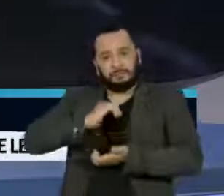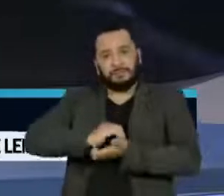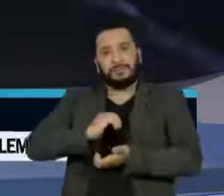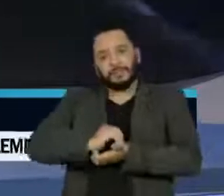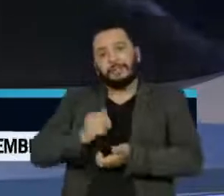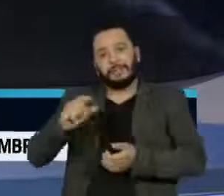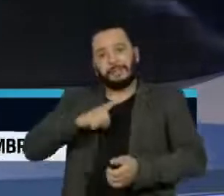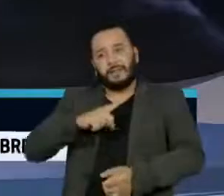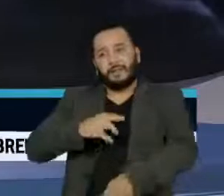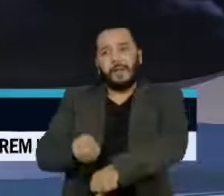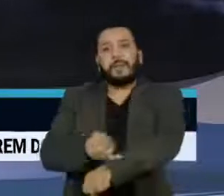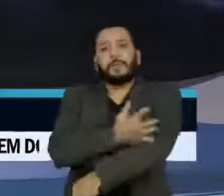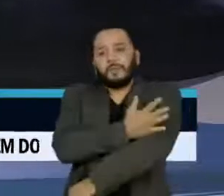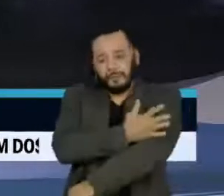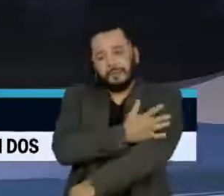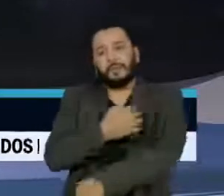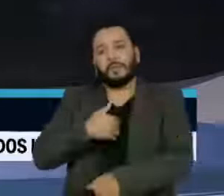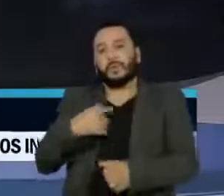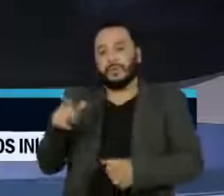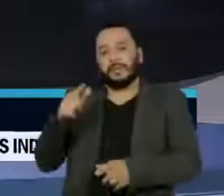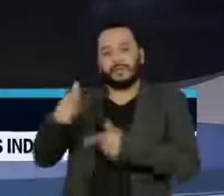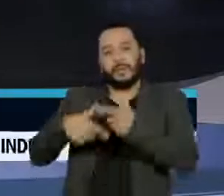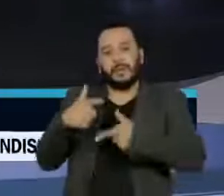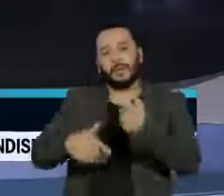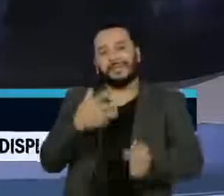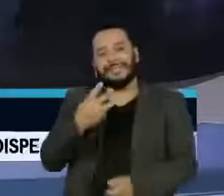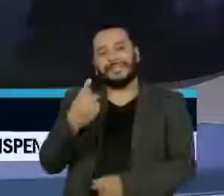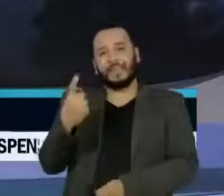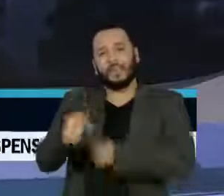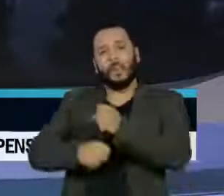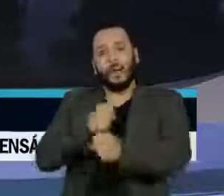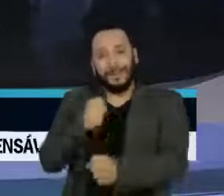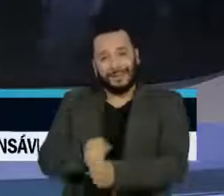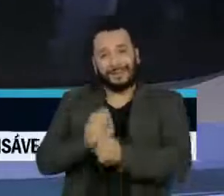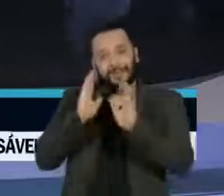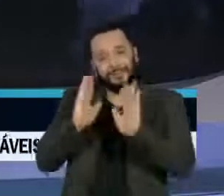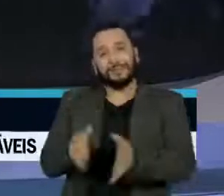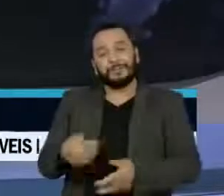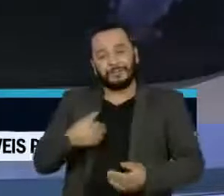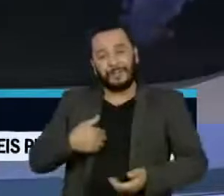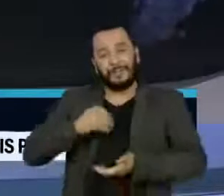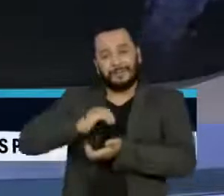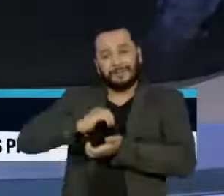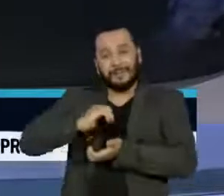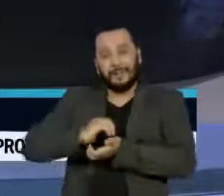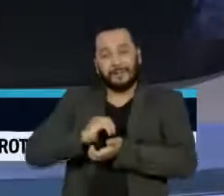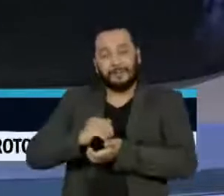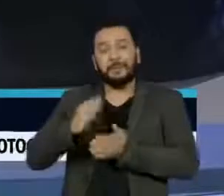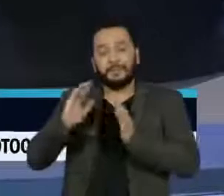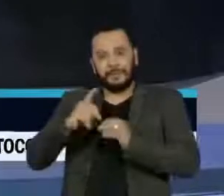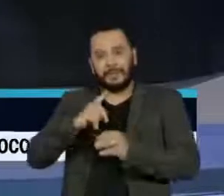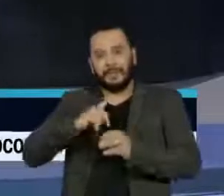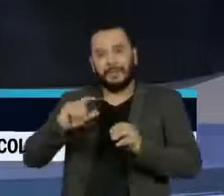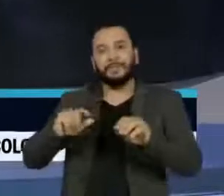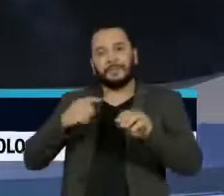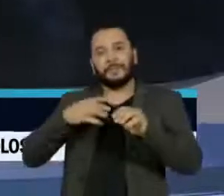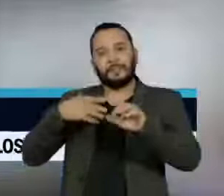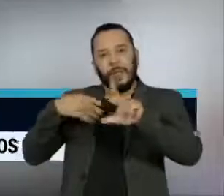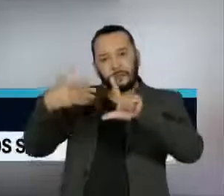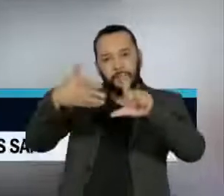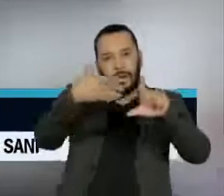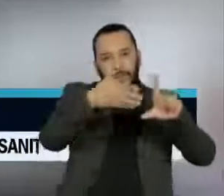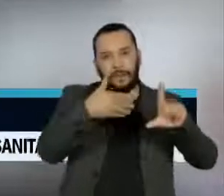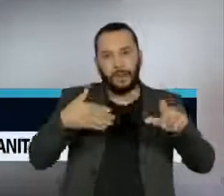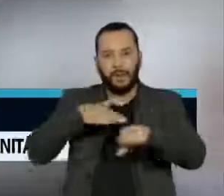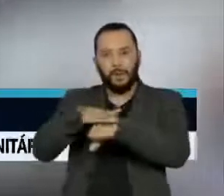-feira, após 31 anos na Corte. As homenagens foram feitas em duas sessões virtuais, na segunda turma e no plenário da Corte.